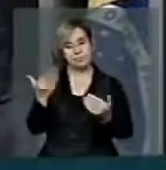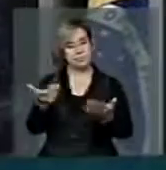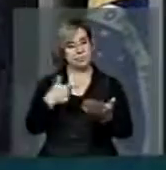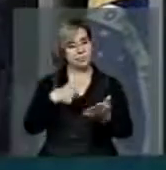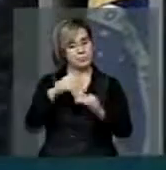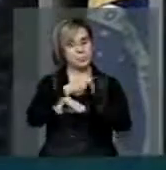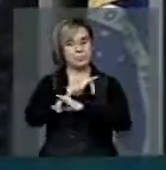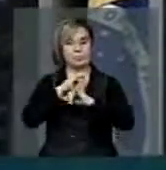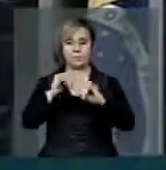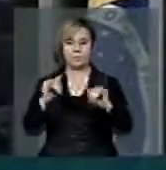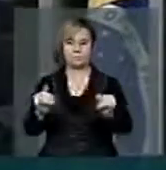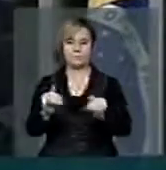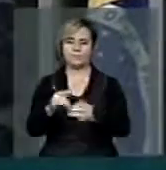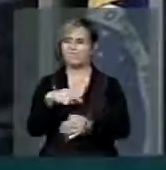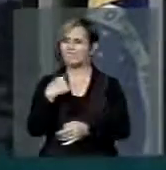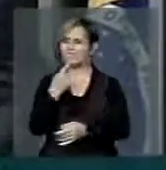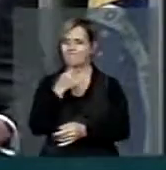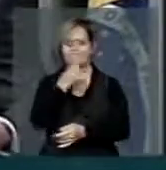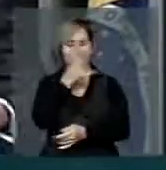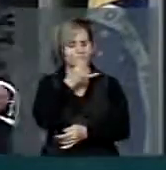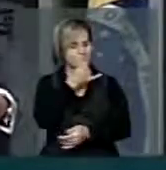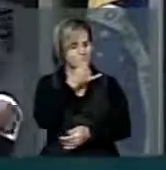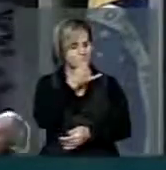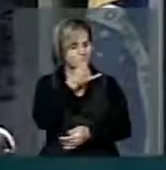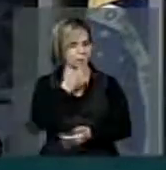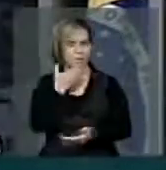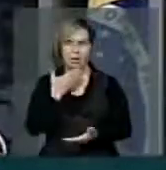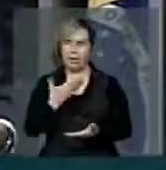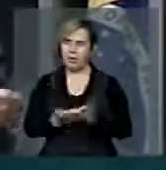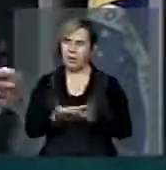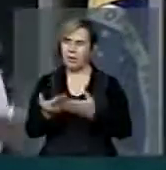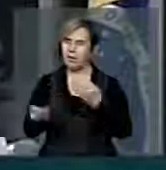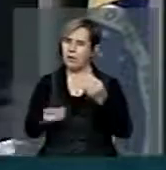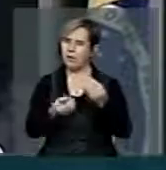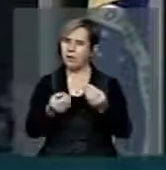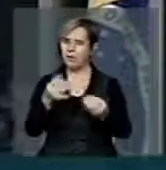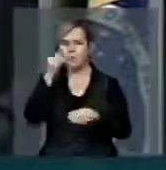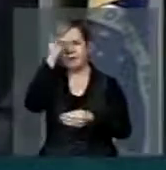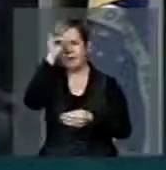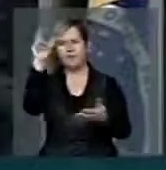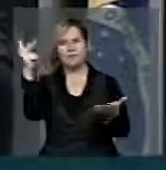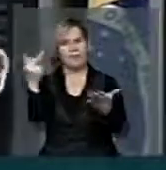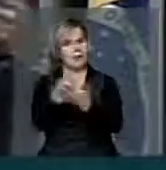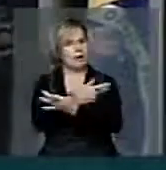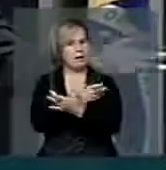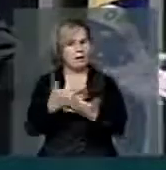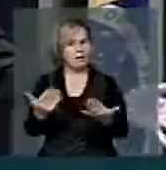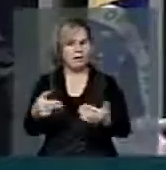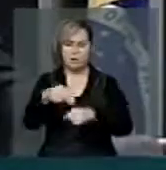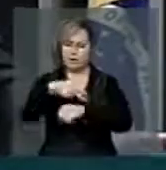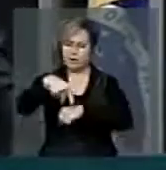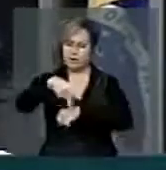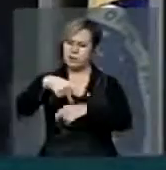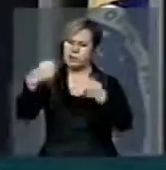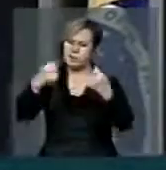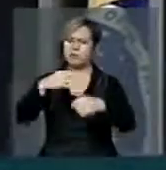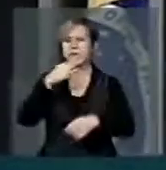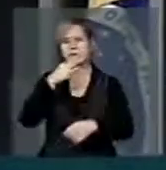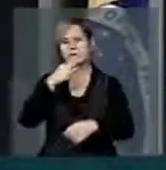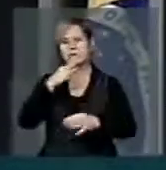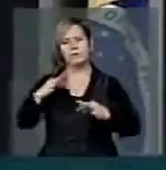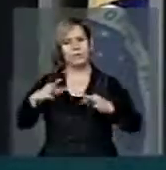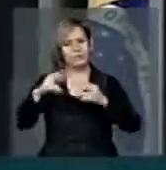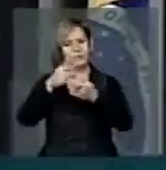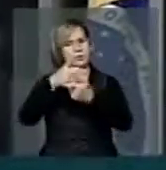registro da nossa indignação para que essas coisas não ocorram. A nação tem que tomar conhecimento disso.